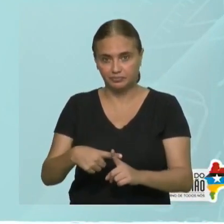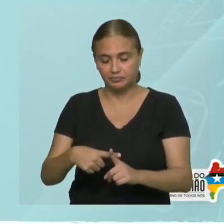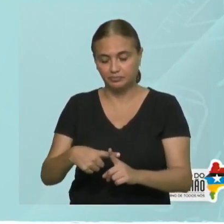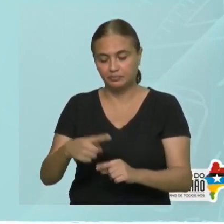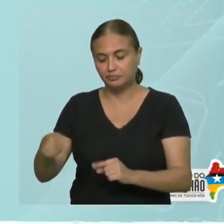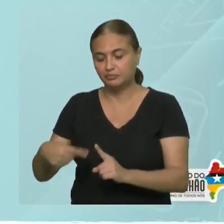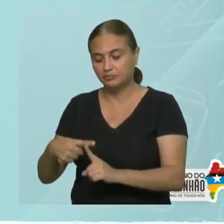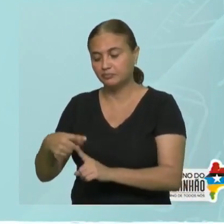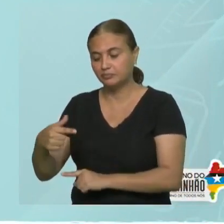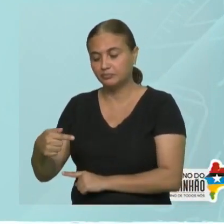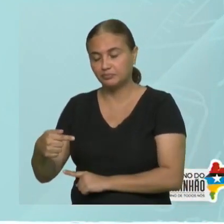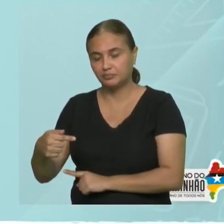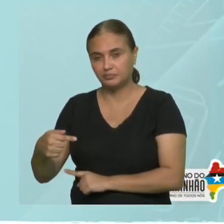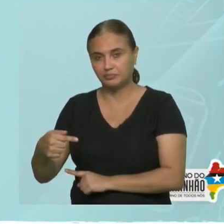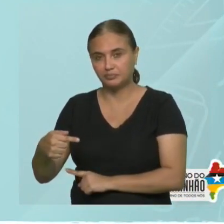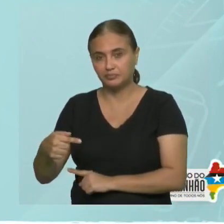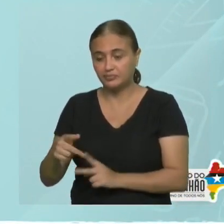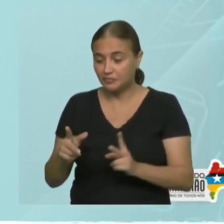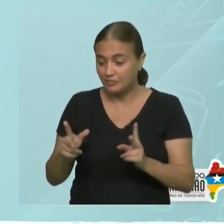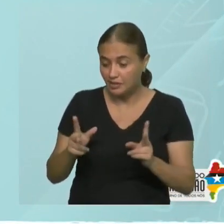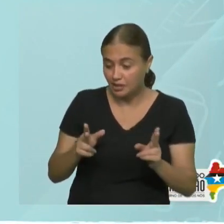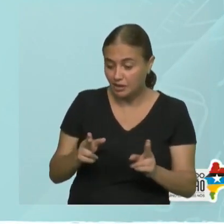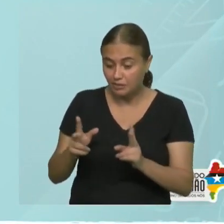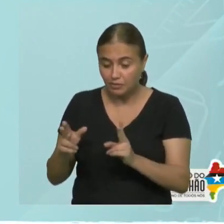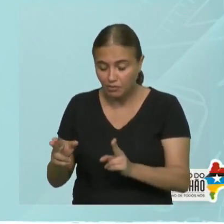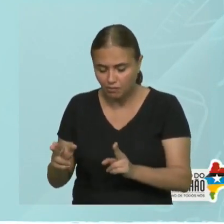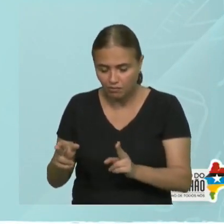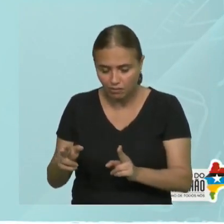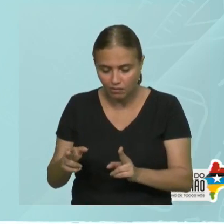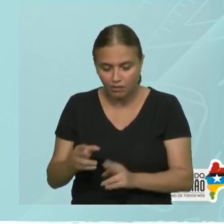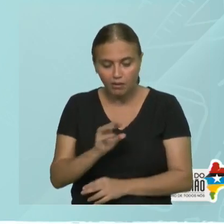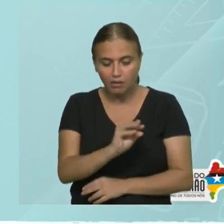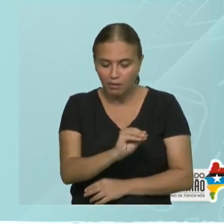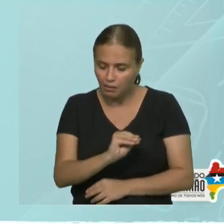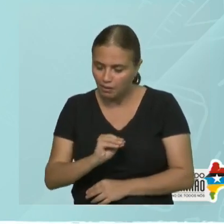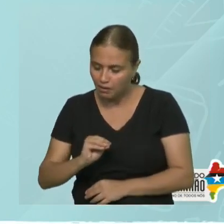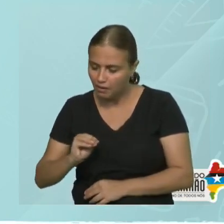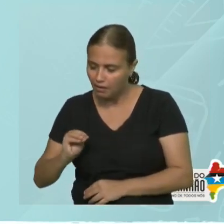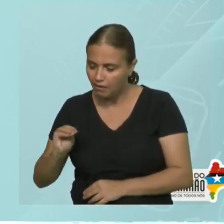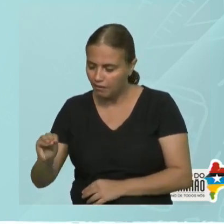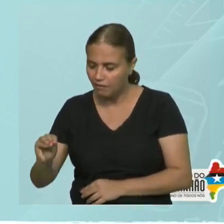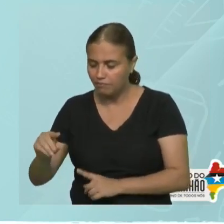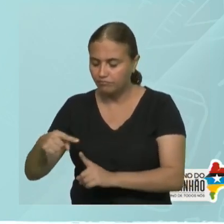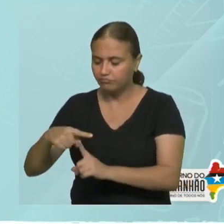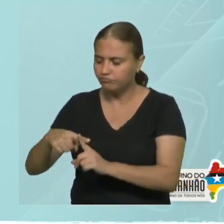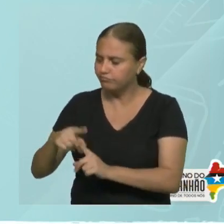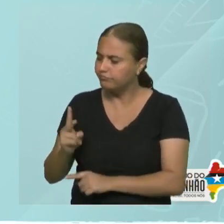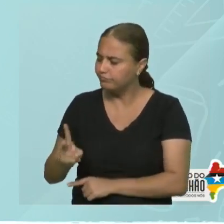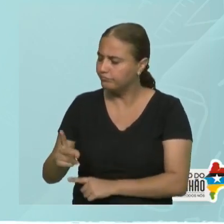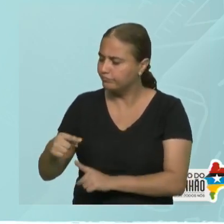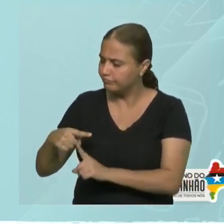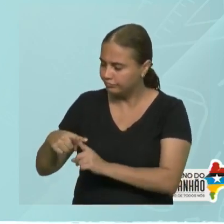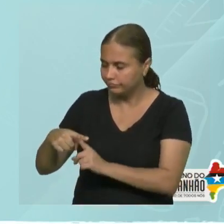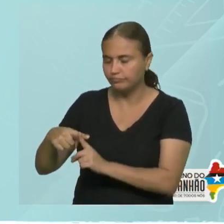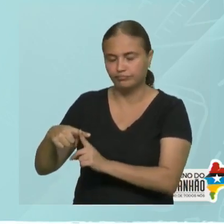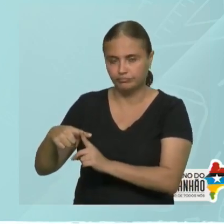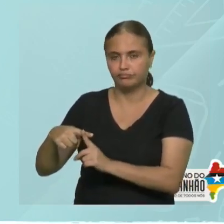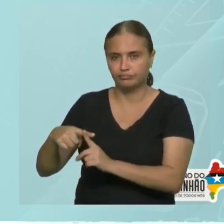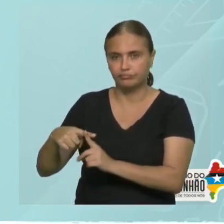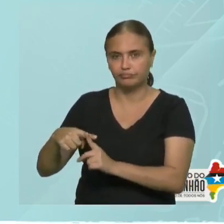sete. Sinais iguais, conserva o sinal. Se é positivo, continua positivo.